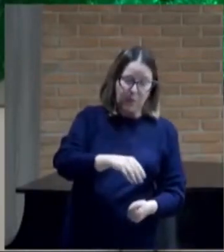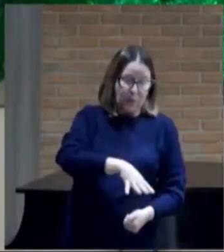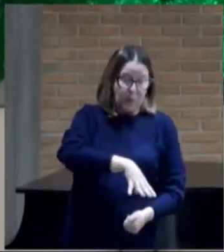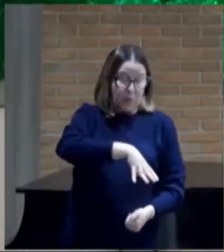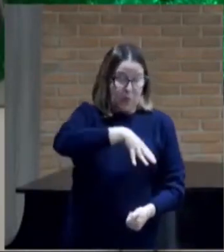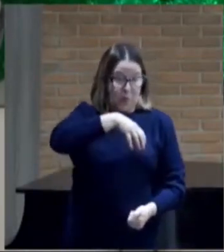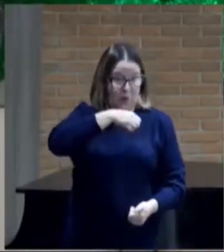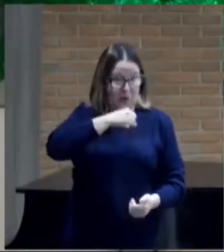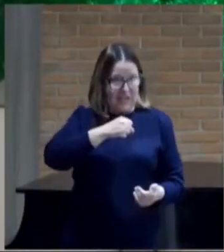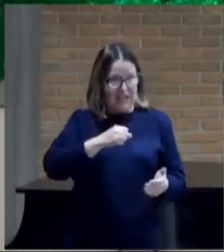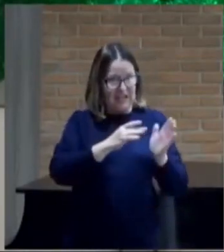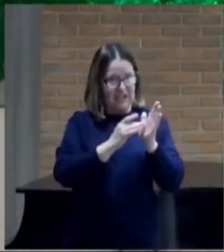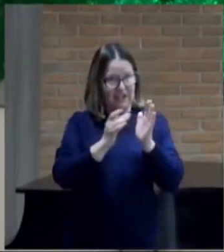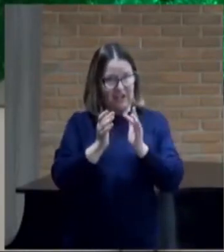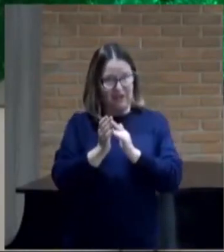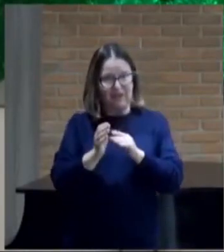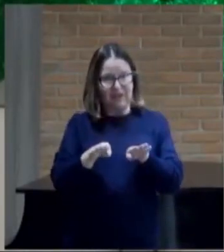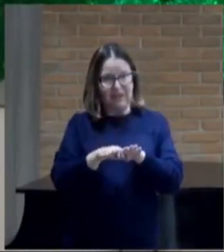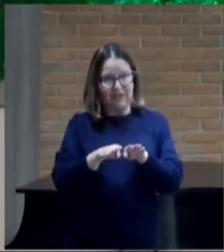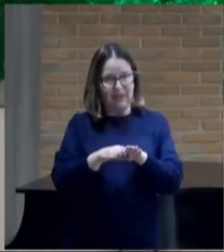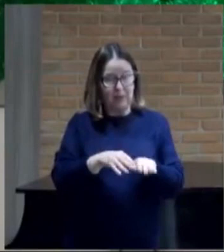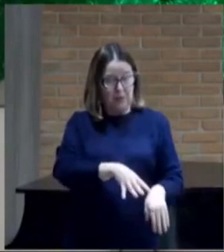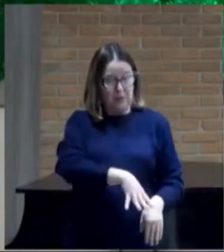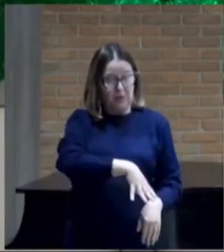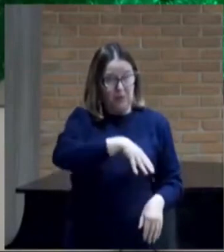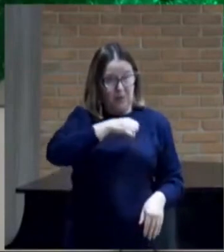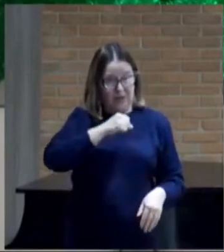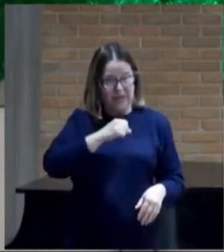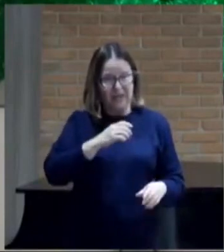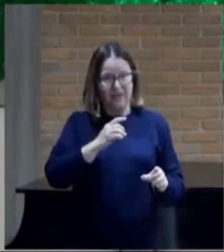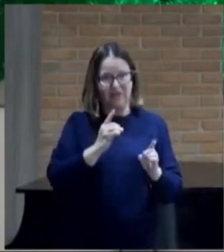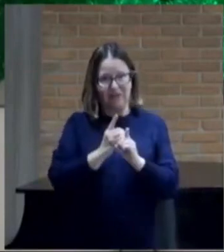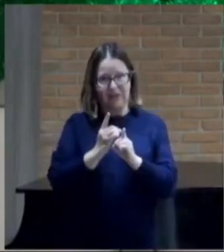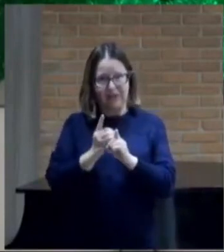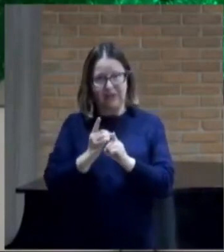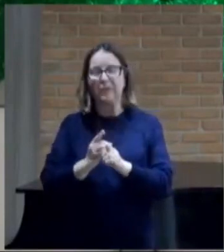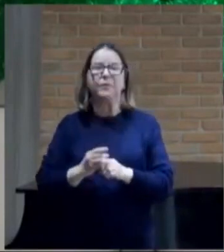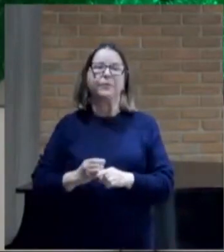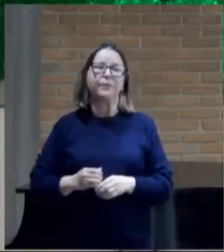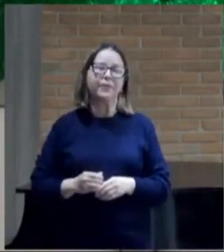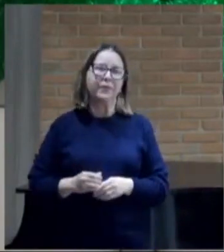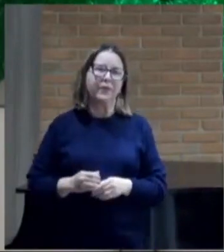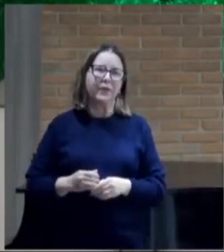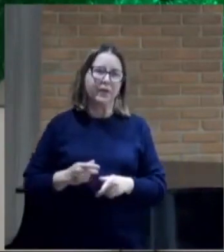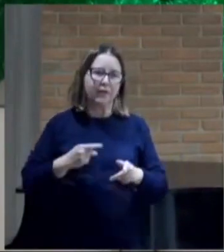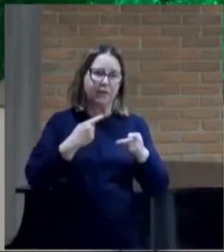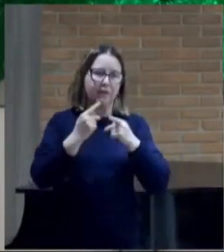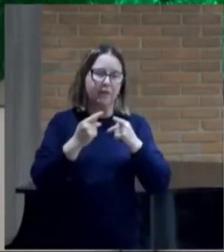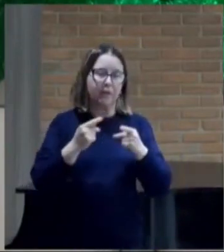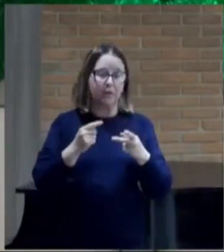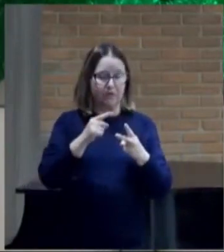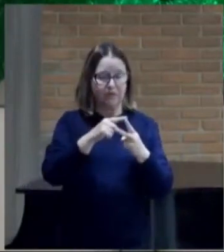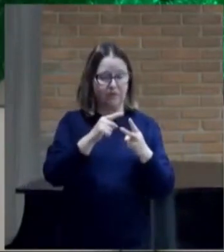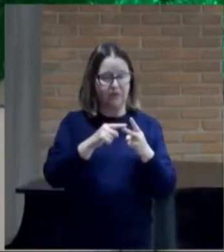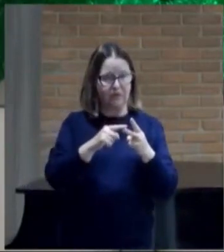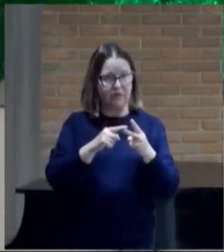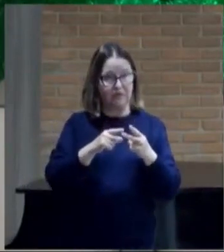odeia os seus discípulos, ele firmou dois pilares muito fortes.